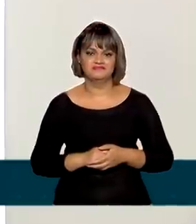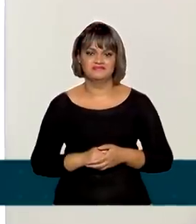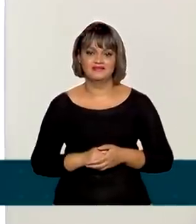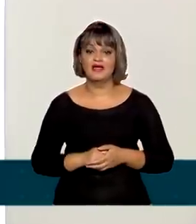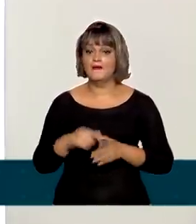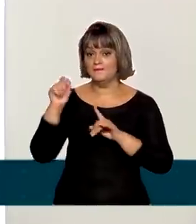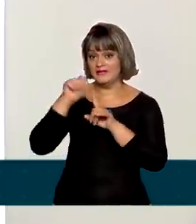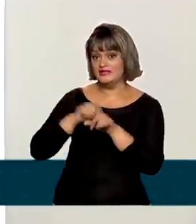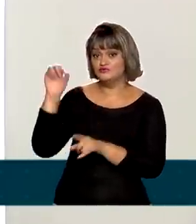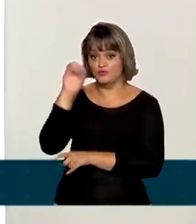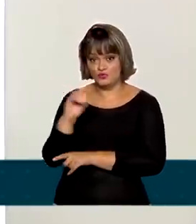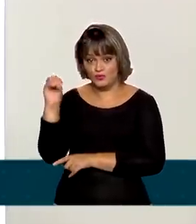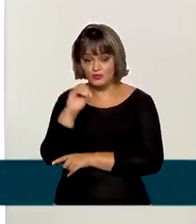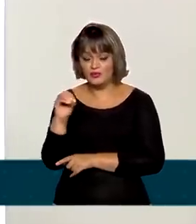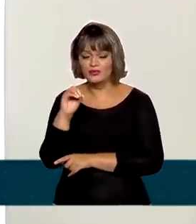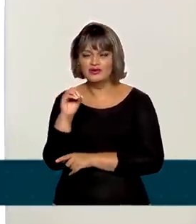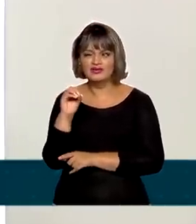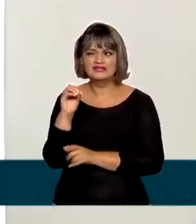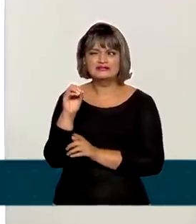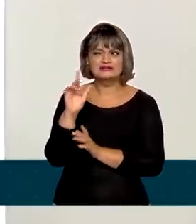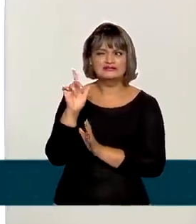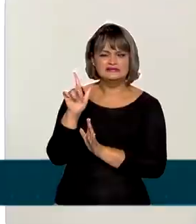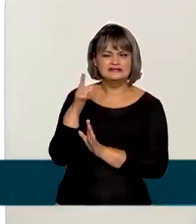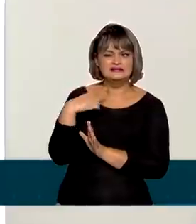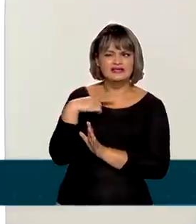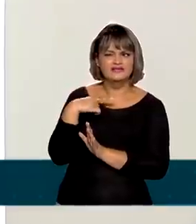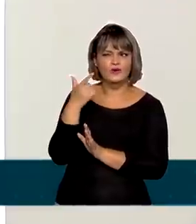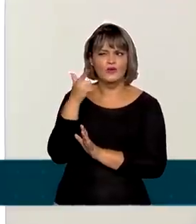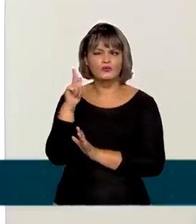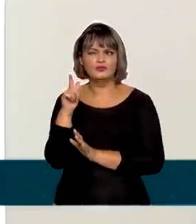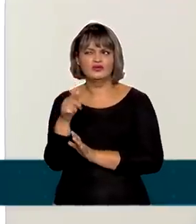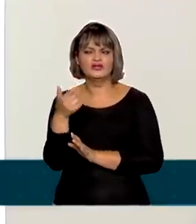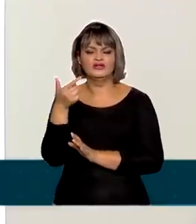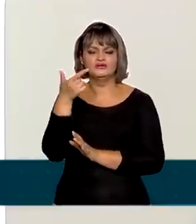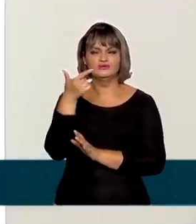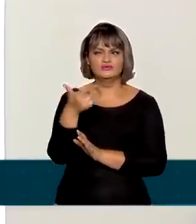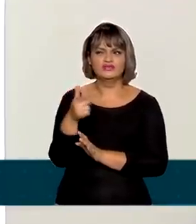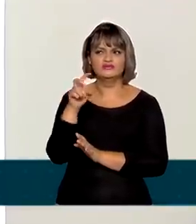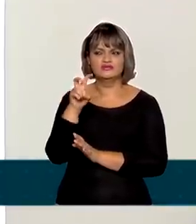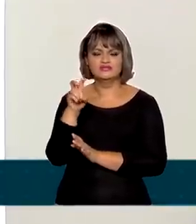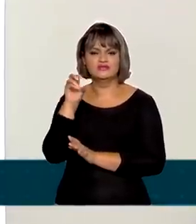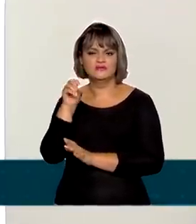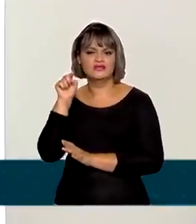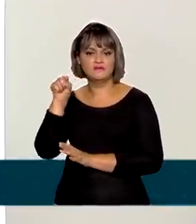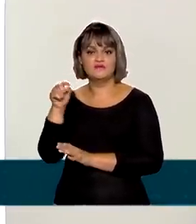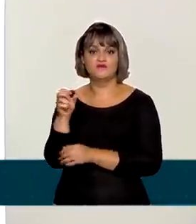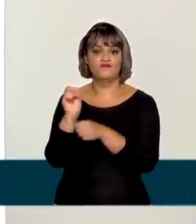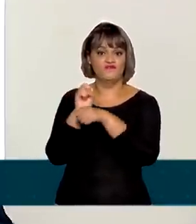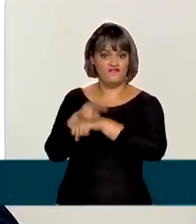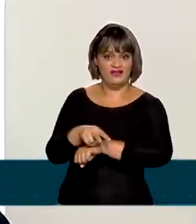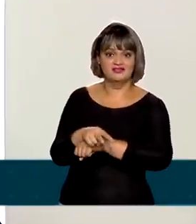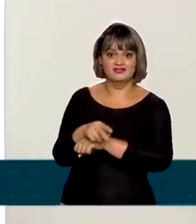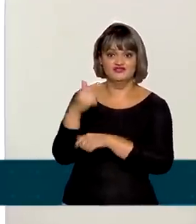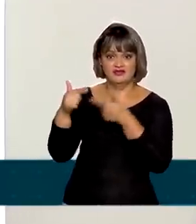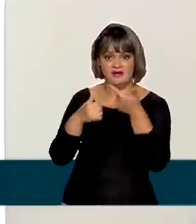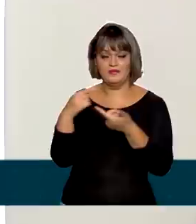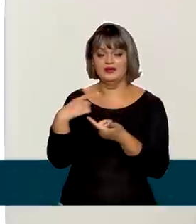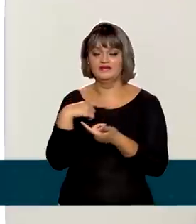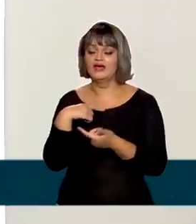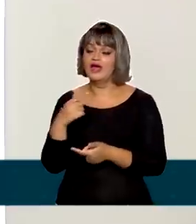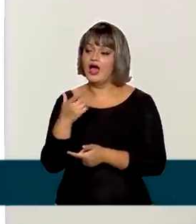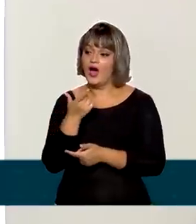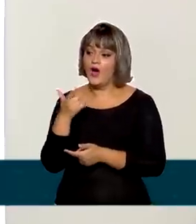Em outubro, nós tivemos um ligeiro arrefecimento, em torno de 250 mil vagas. Aqui, nós já podemos ver um pouco